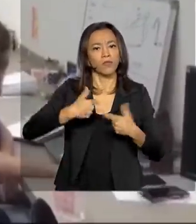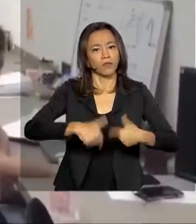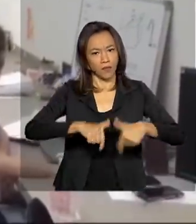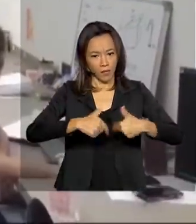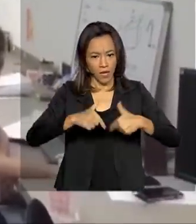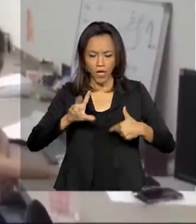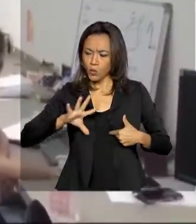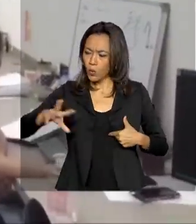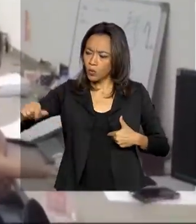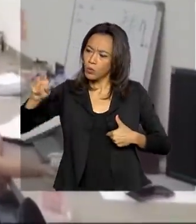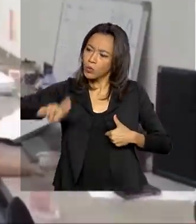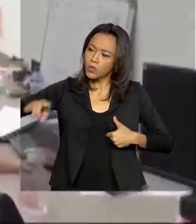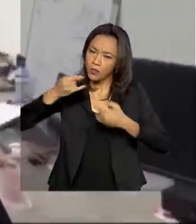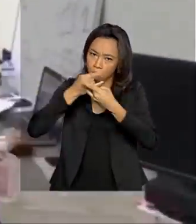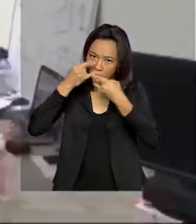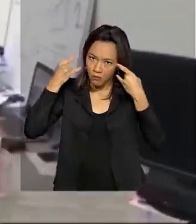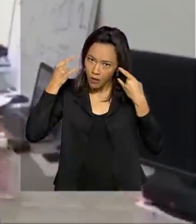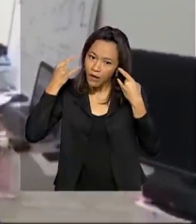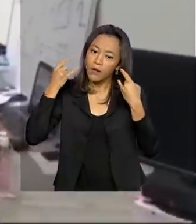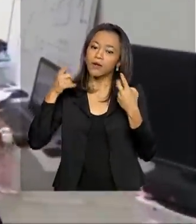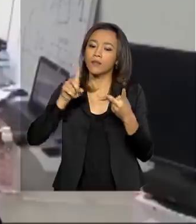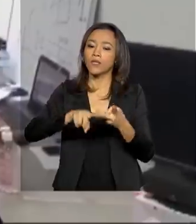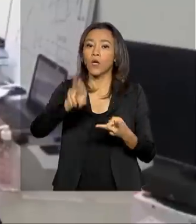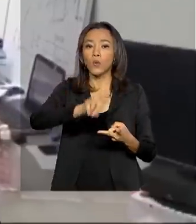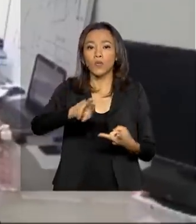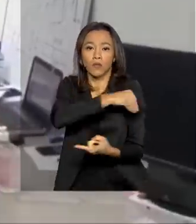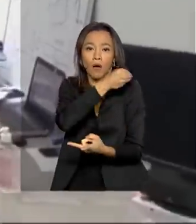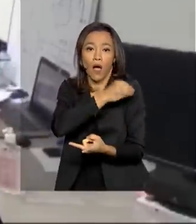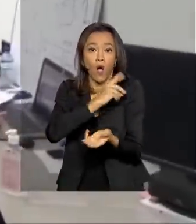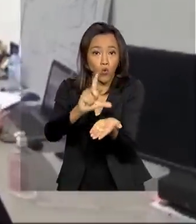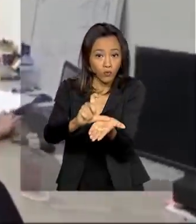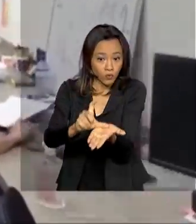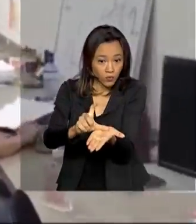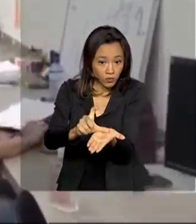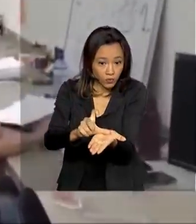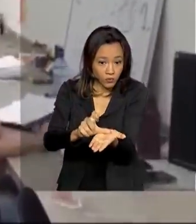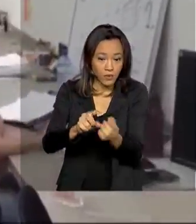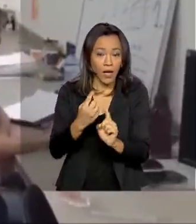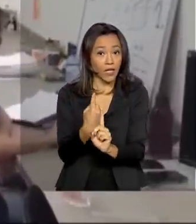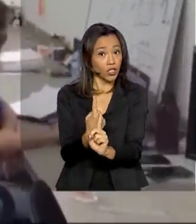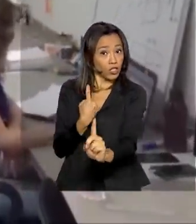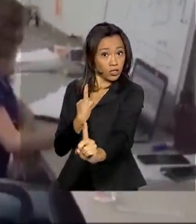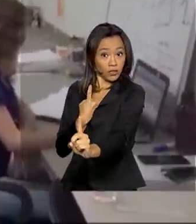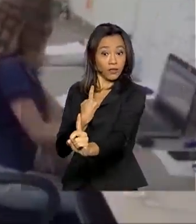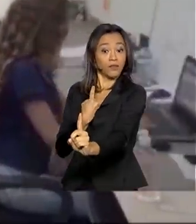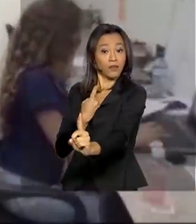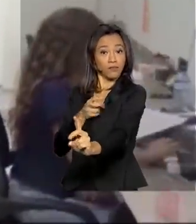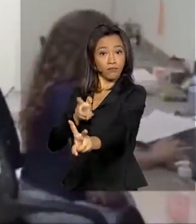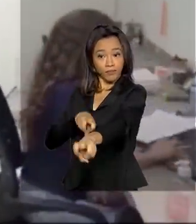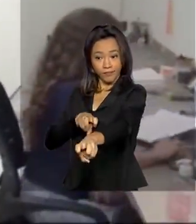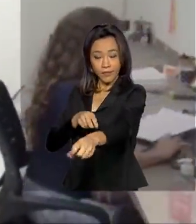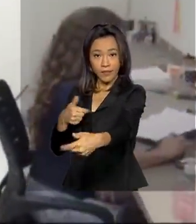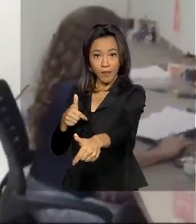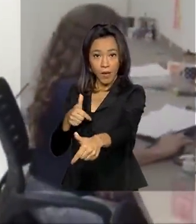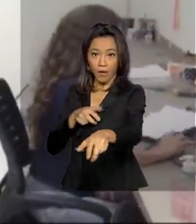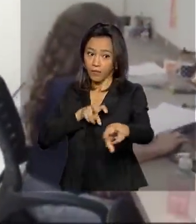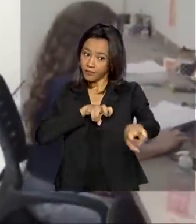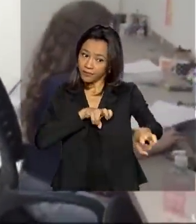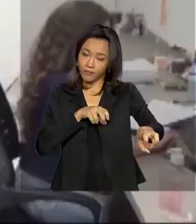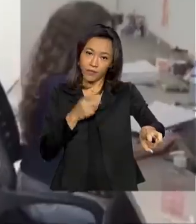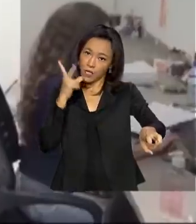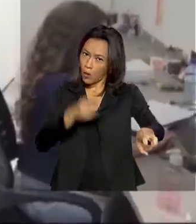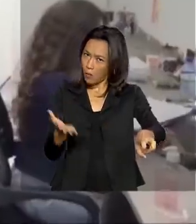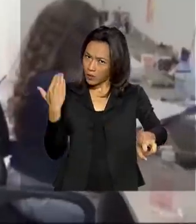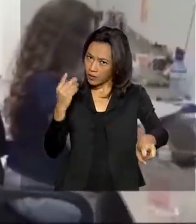trabalhar. Todo mundo usando máscara, usando álcool gel. A distância também de trabalho não é a